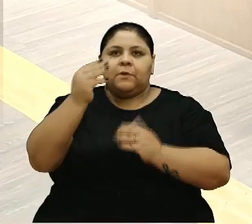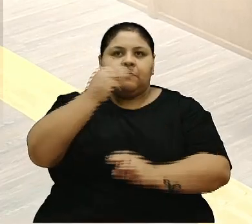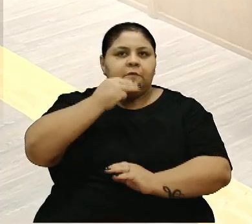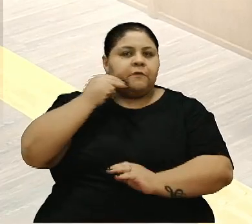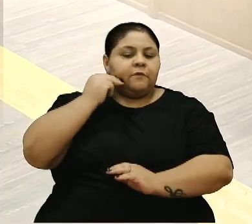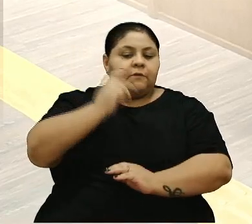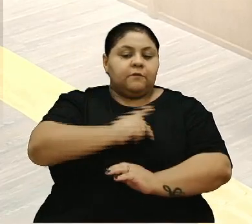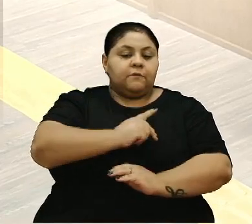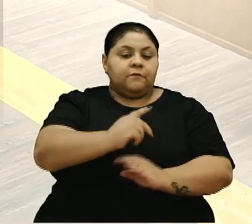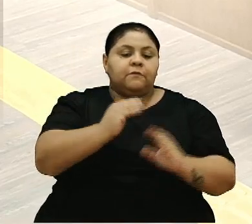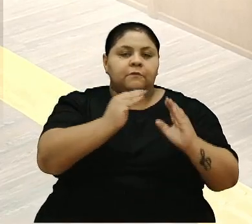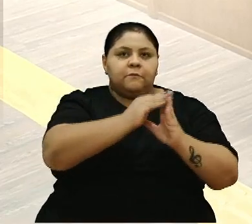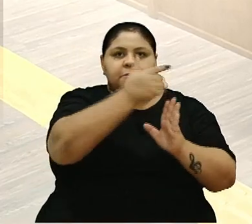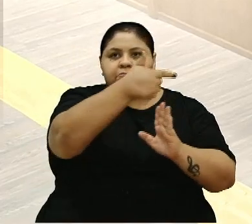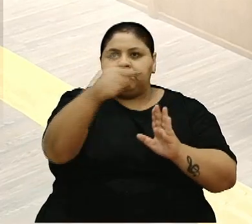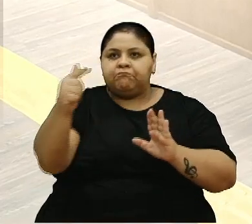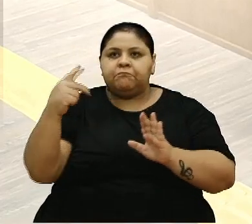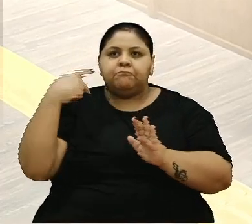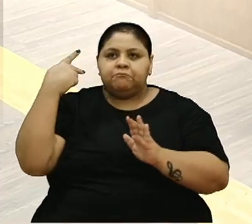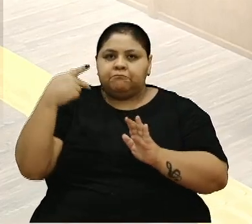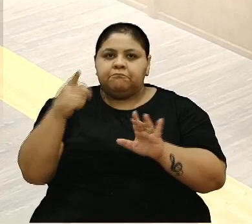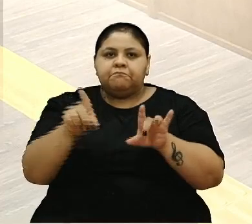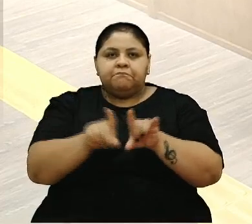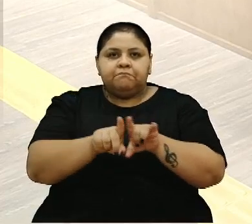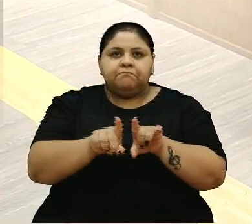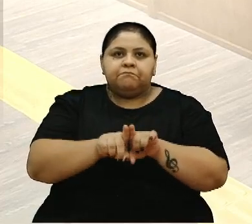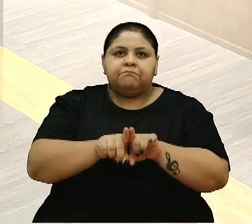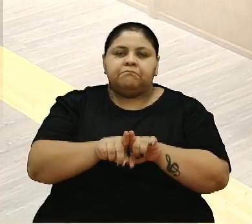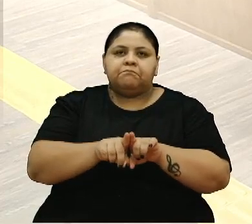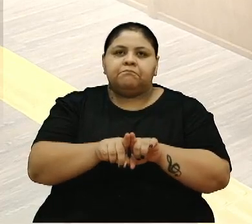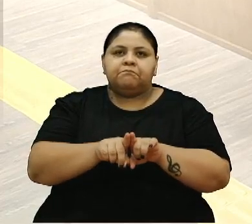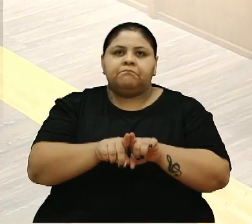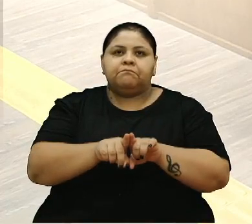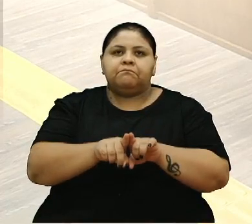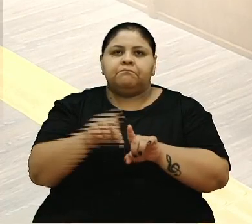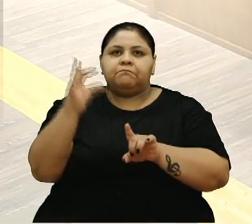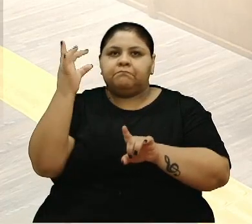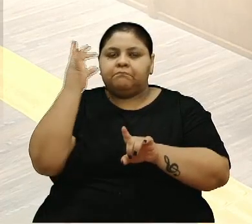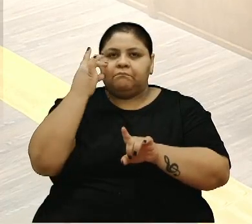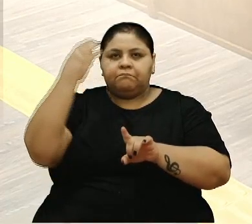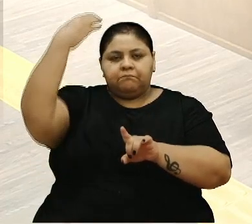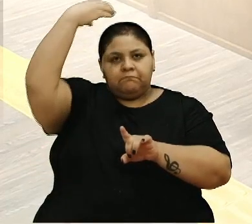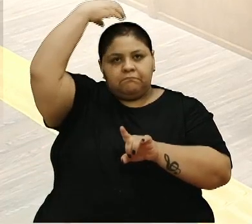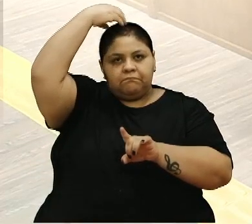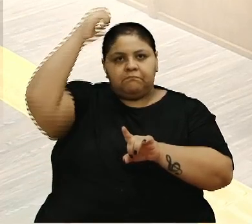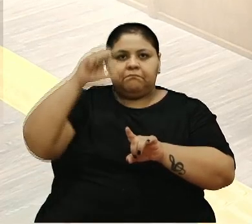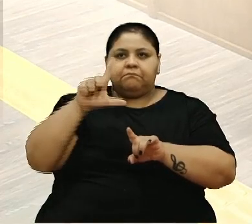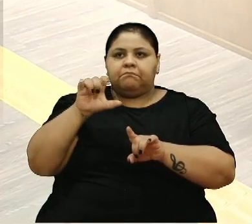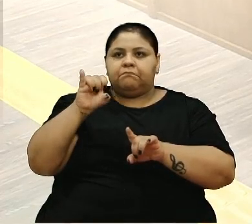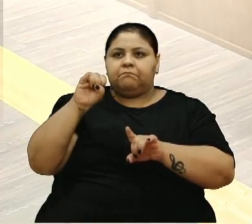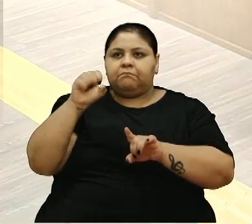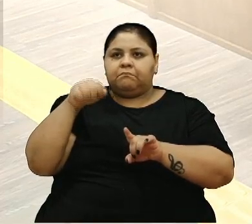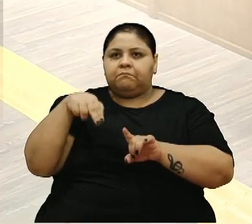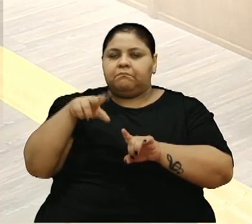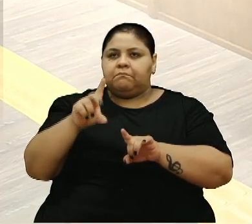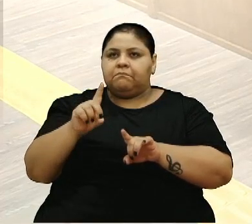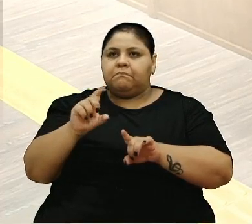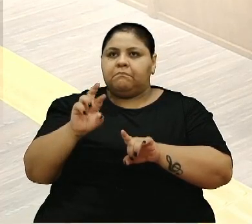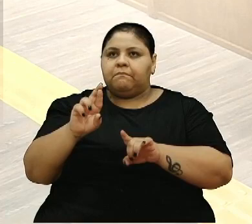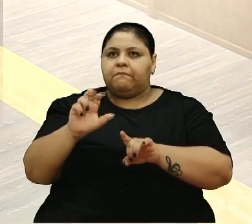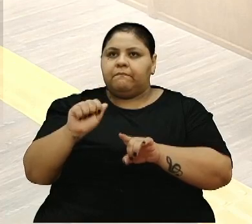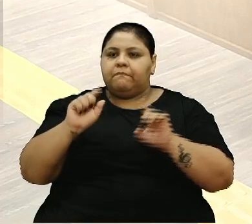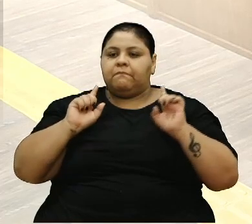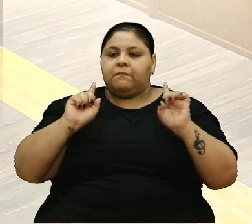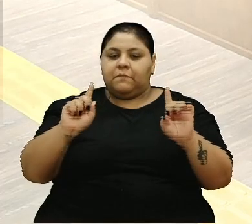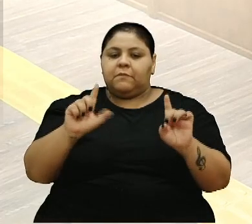presidente da casa e os demais vereadores aqui e a presença da rainha Lisandra e da princesa Letícia. A Eduarda